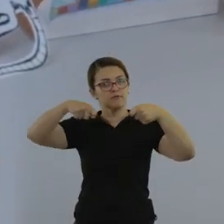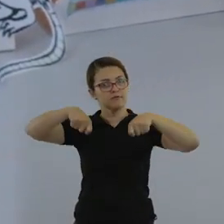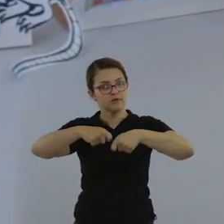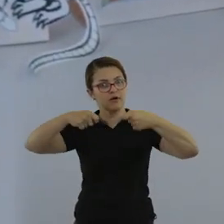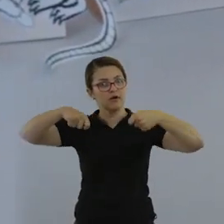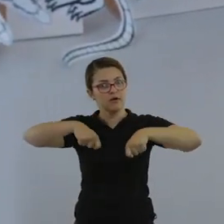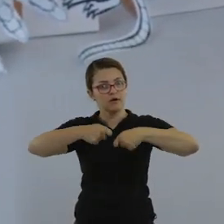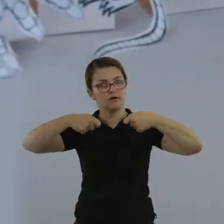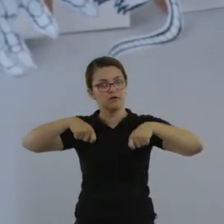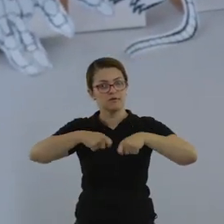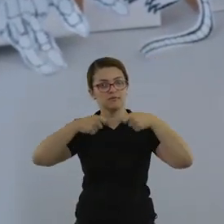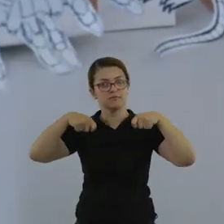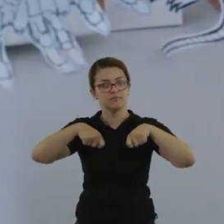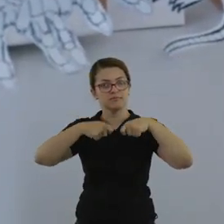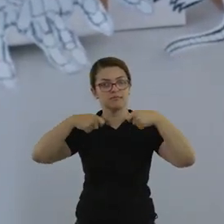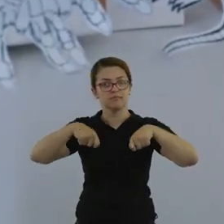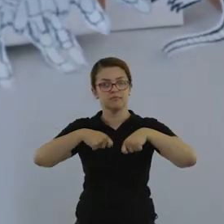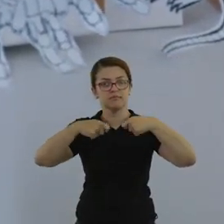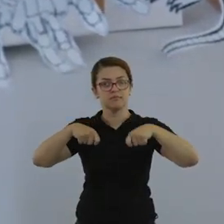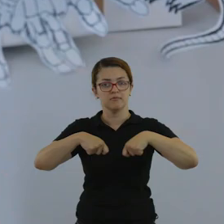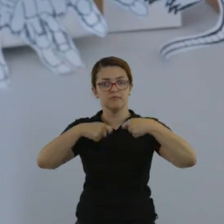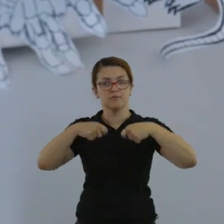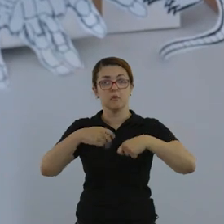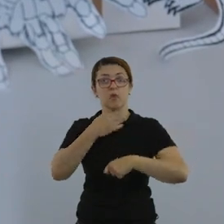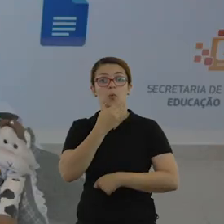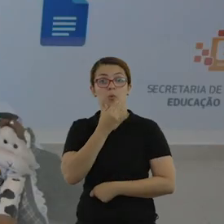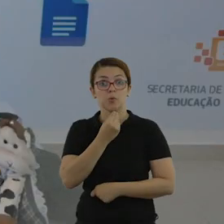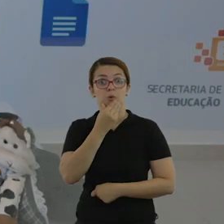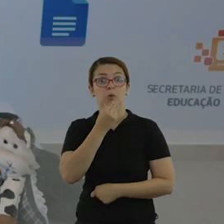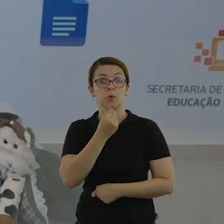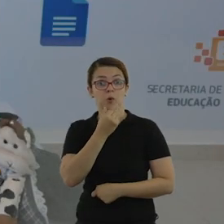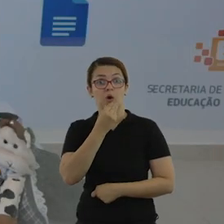aranha, aranha na mosca, a mosca na velha, a velha afiar.